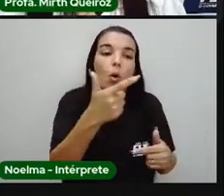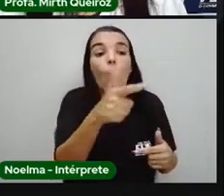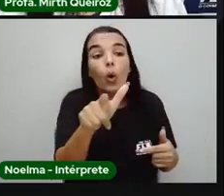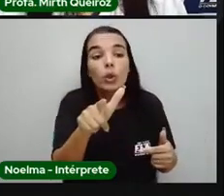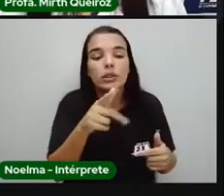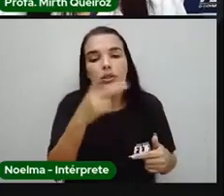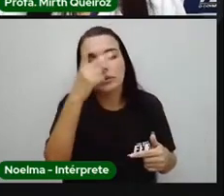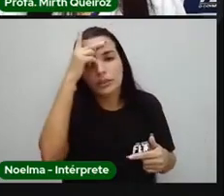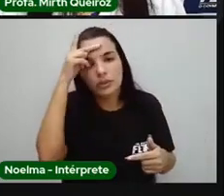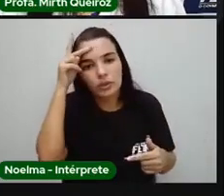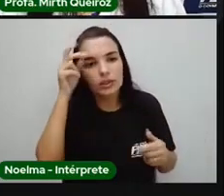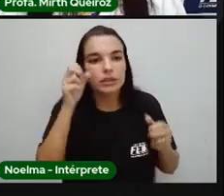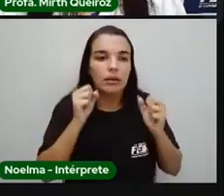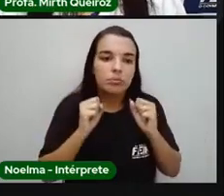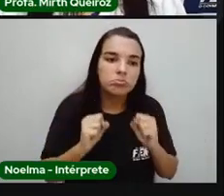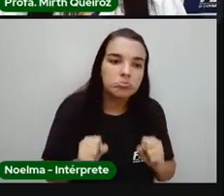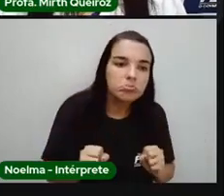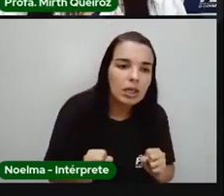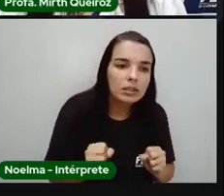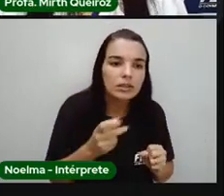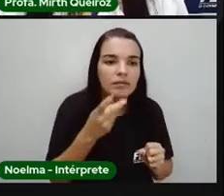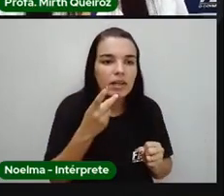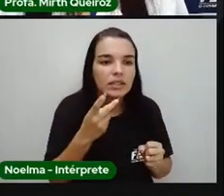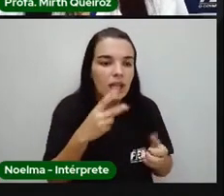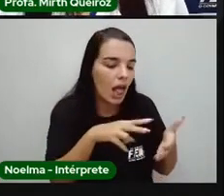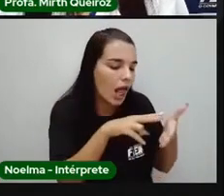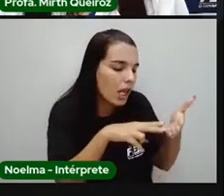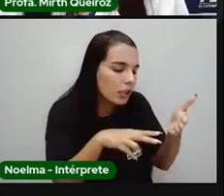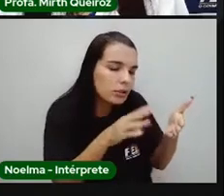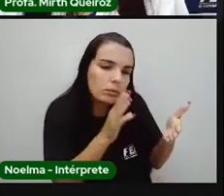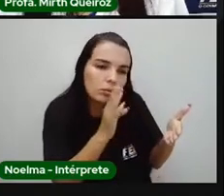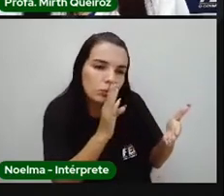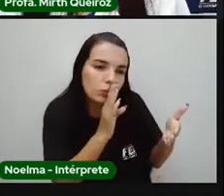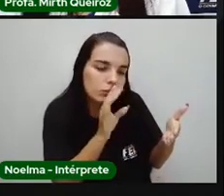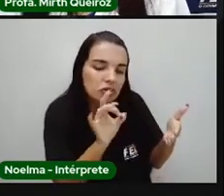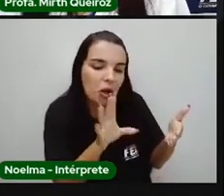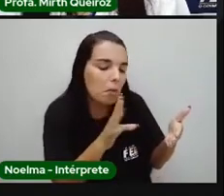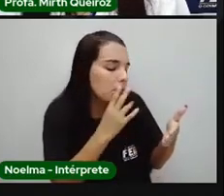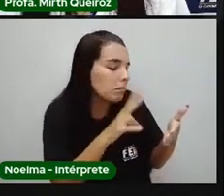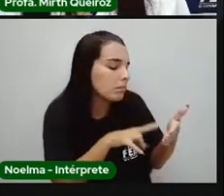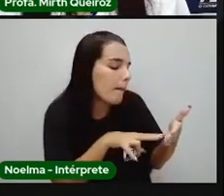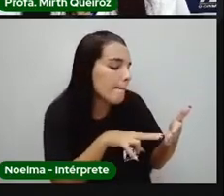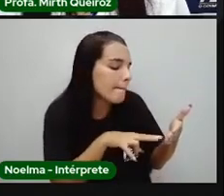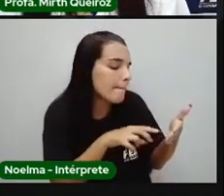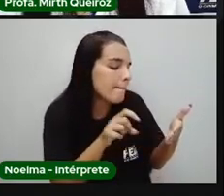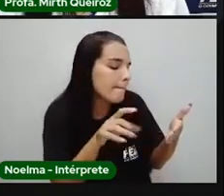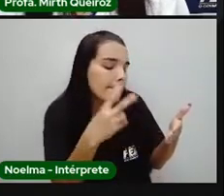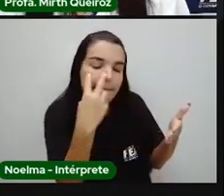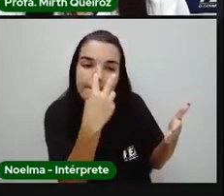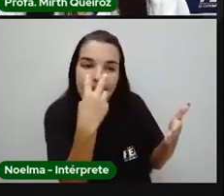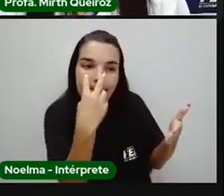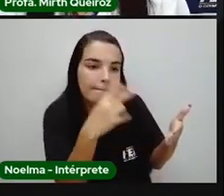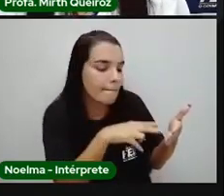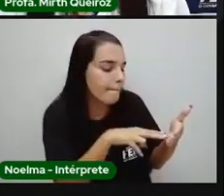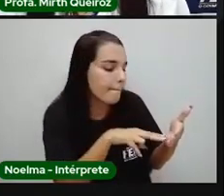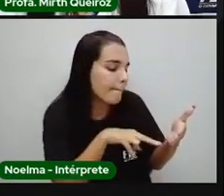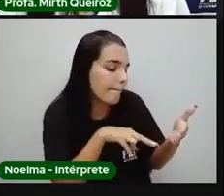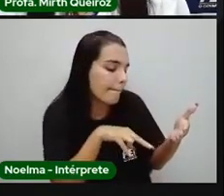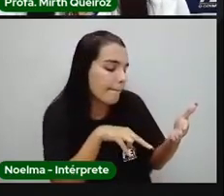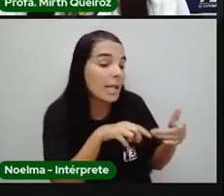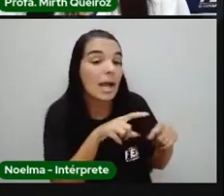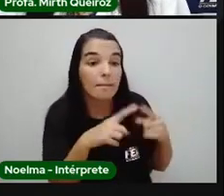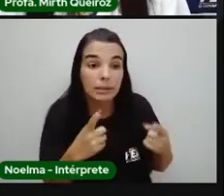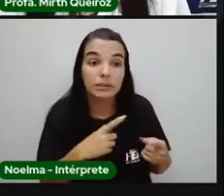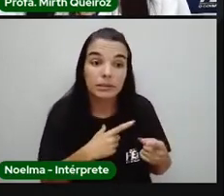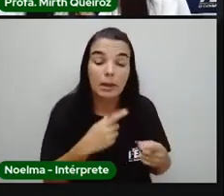leitura de voz alta para que elas possam conseguir ouvir melhor o texto, embora seja da sua